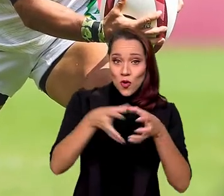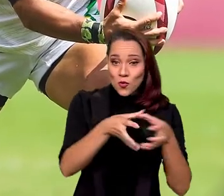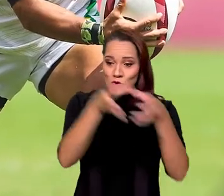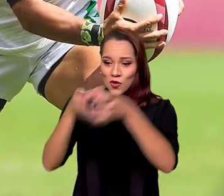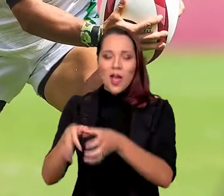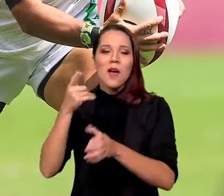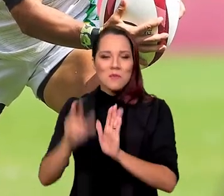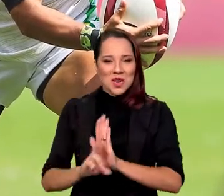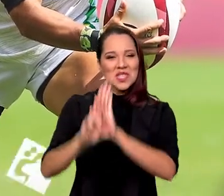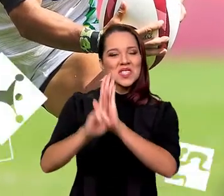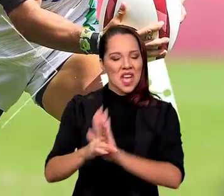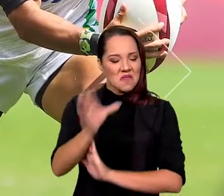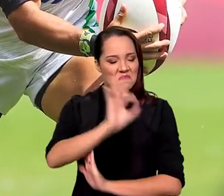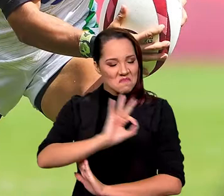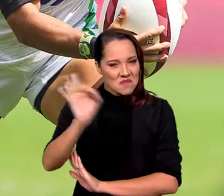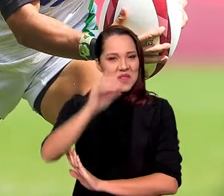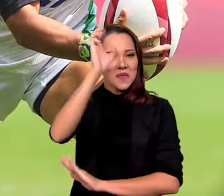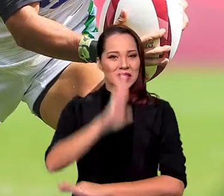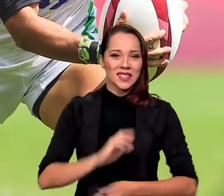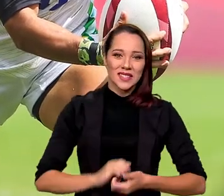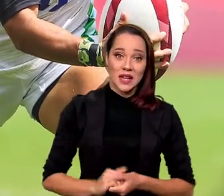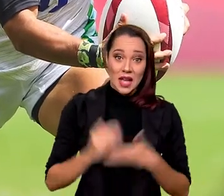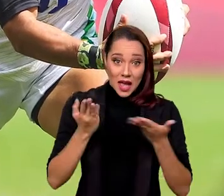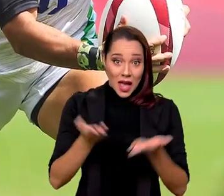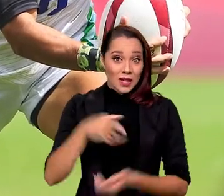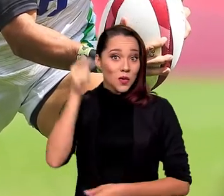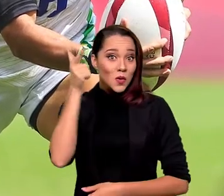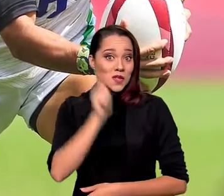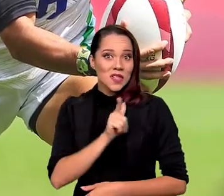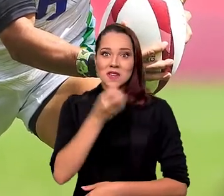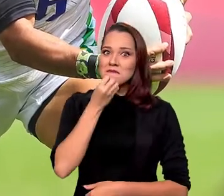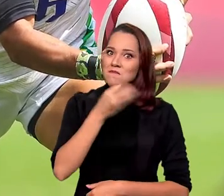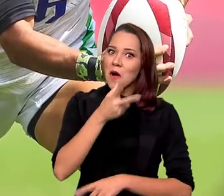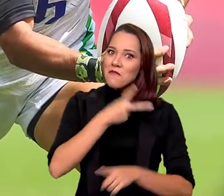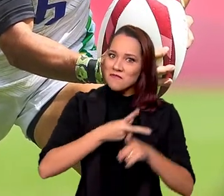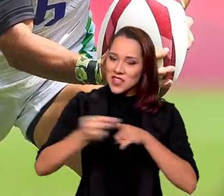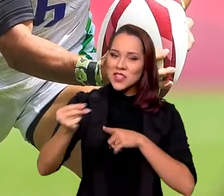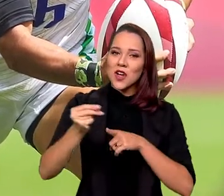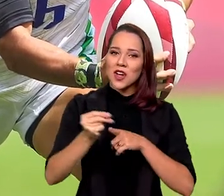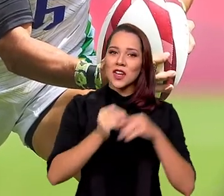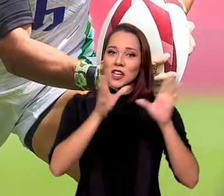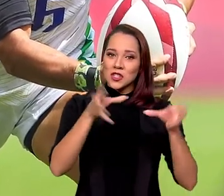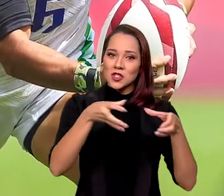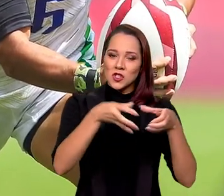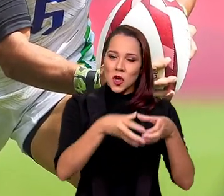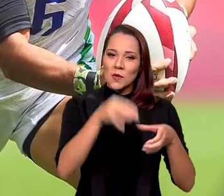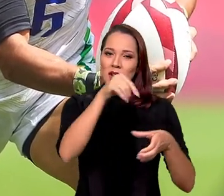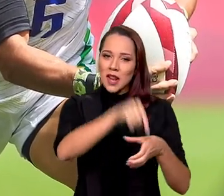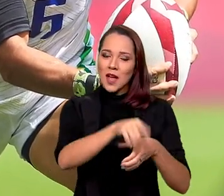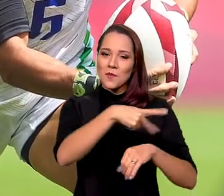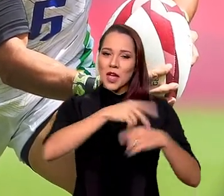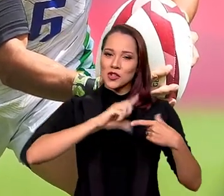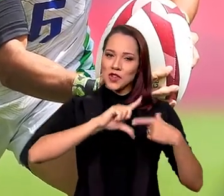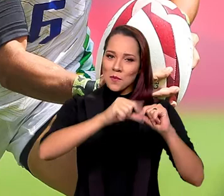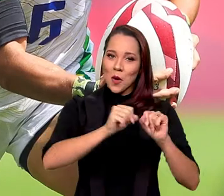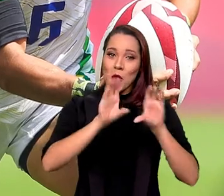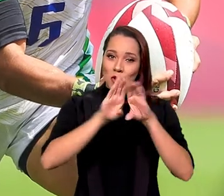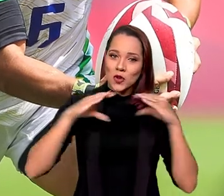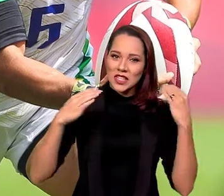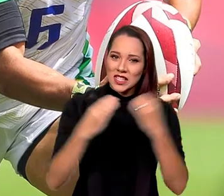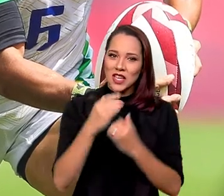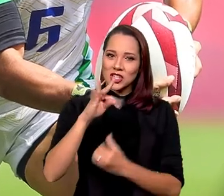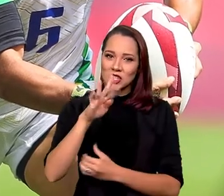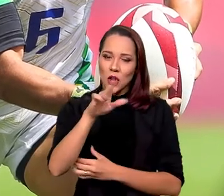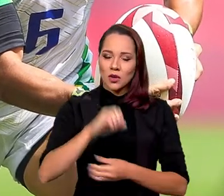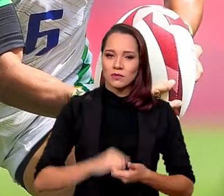elas foram lá e representaram muito bem o Brasil. Elas conseguiram uma grande vitória sobre as donas da casa, em pleno